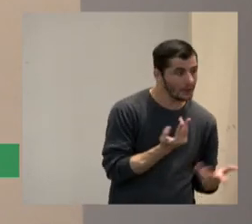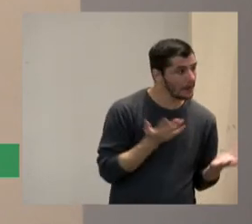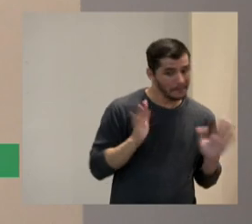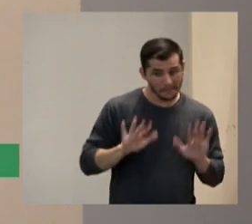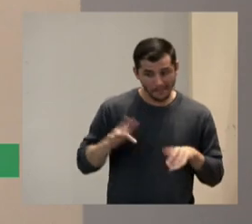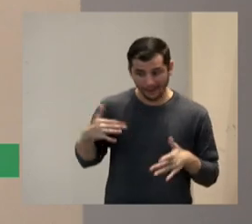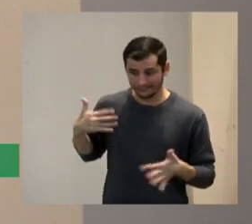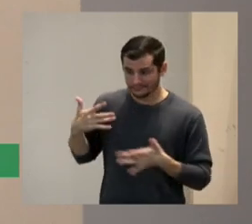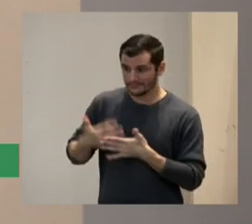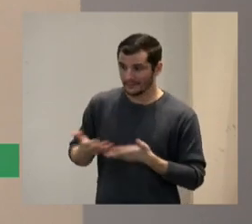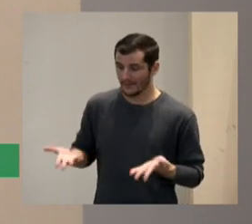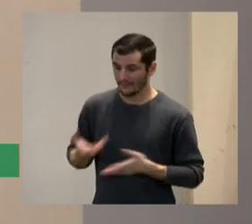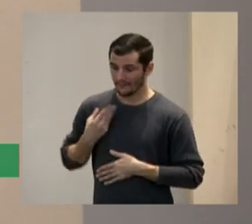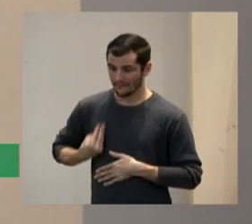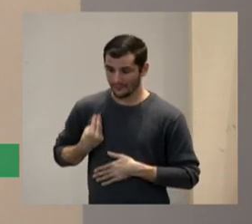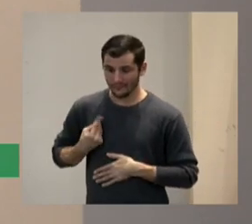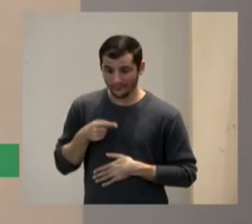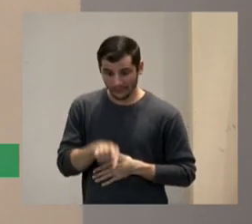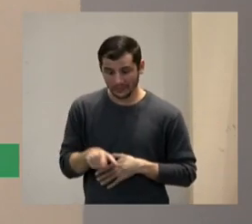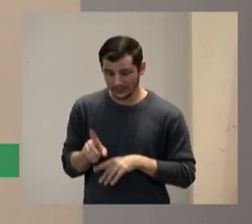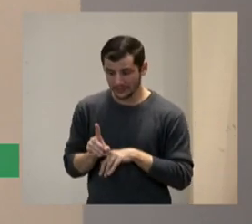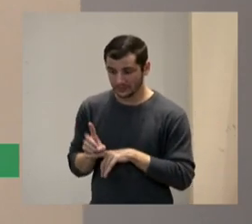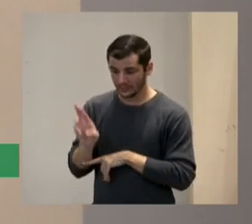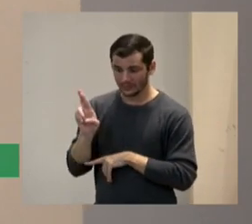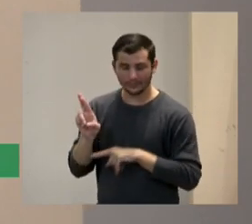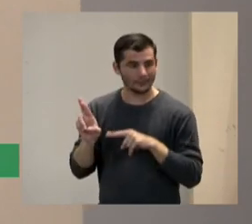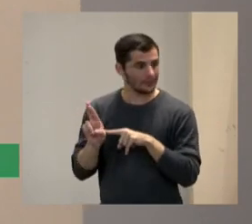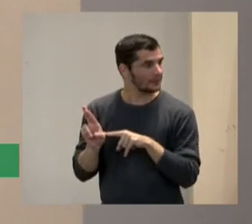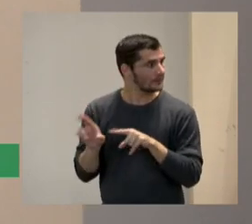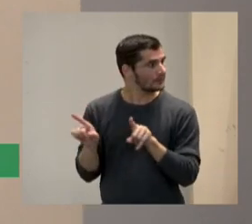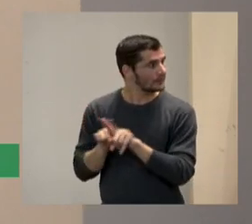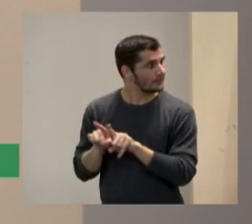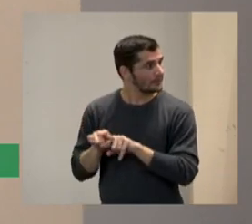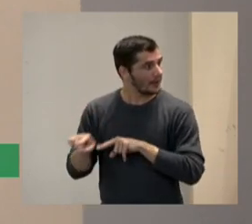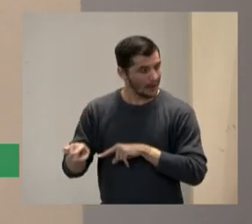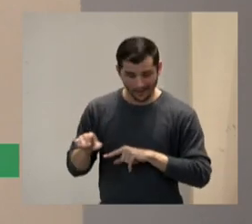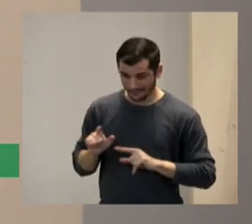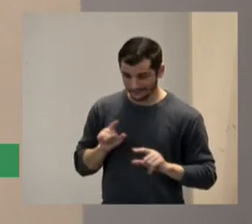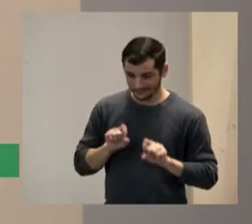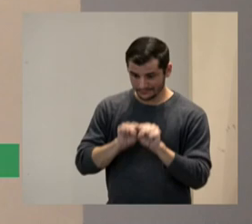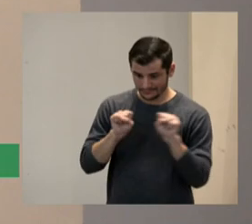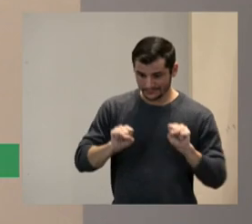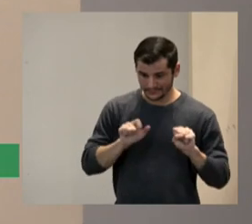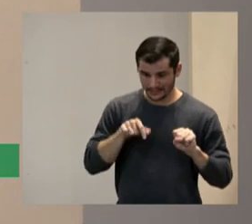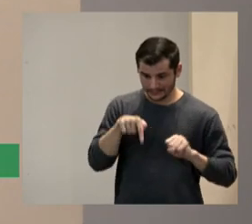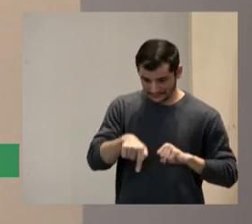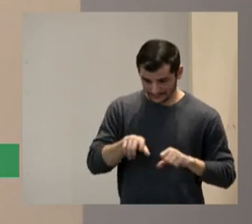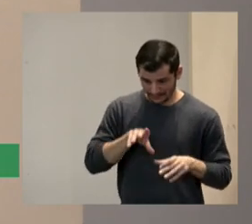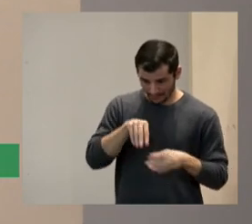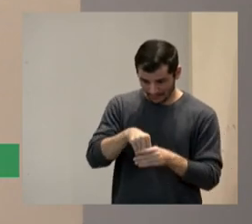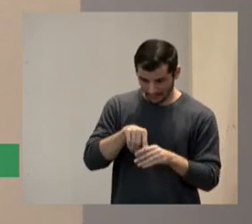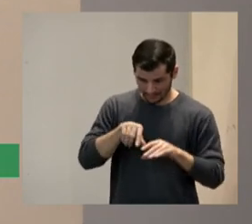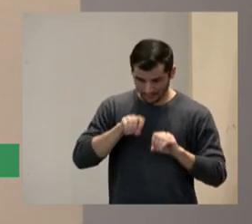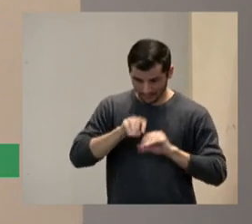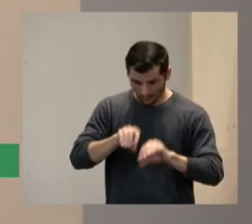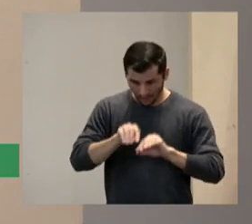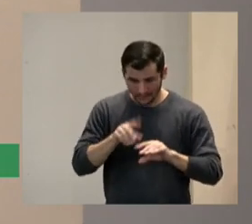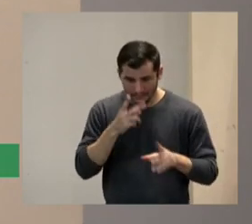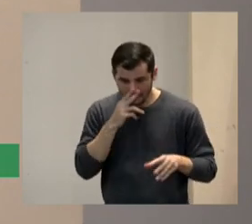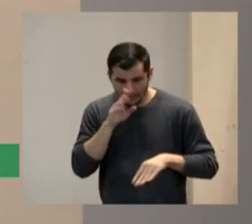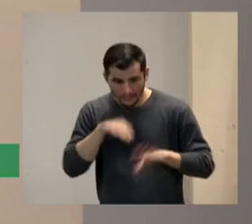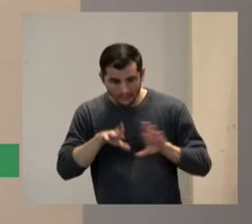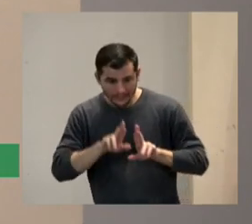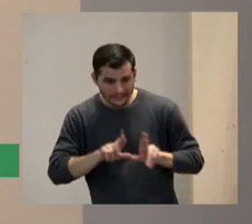e eu sou o doutor se o sistema educacional tivesse me tratado de outra forma naquele momento